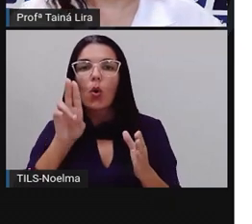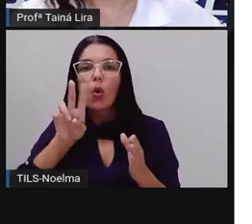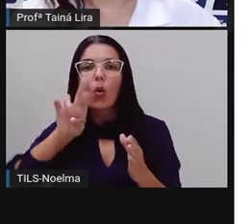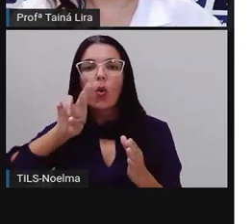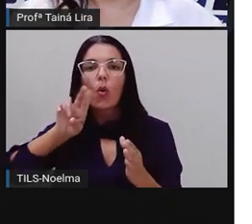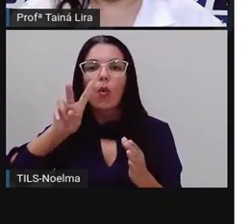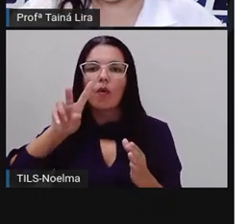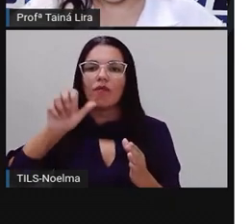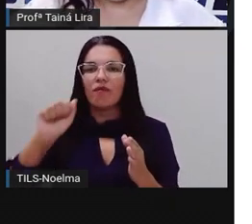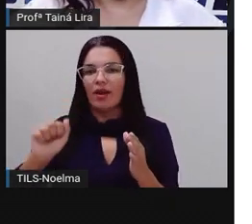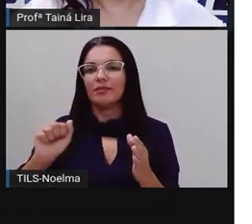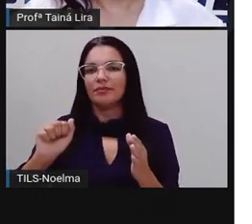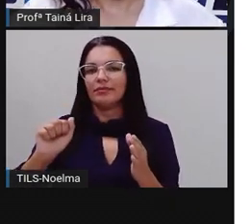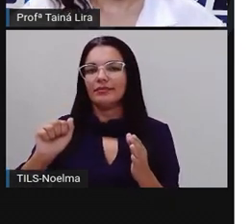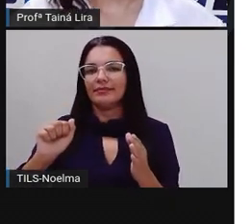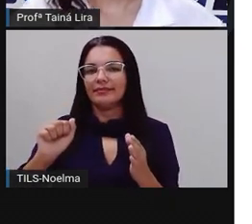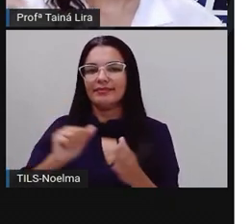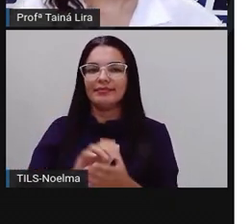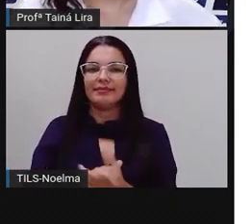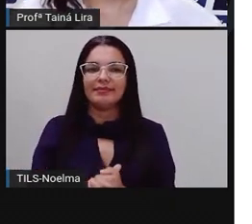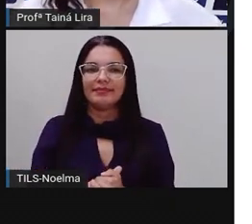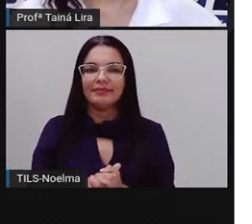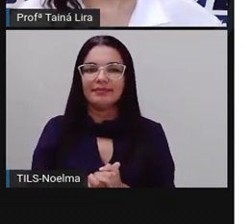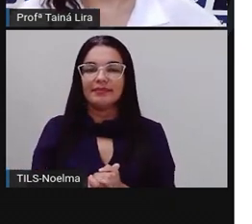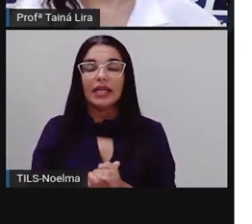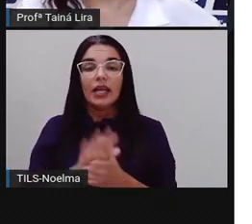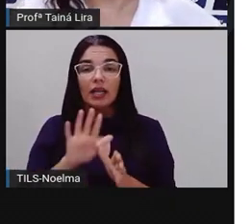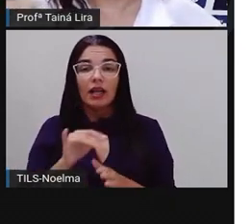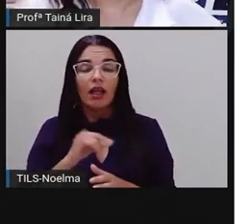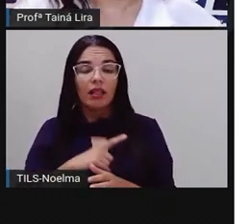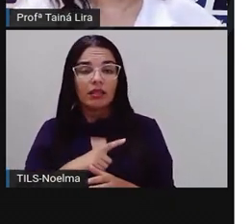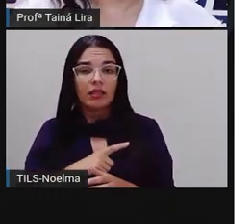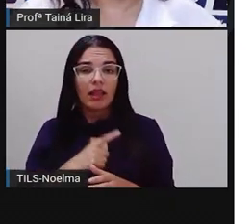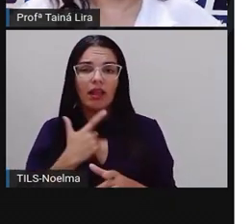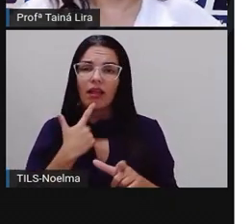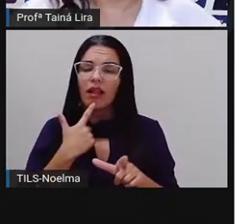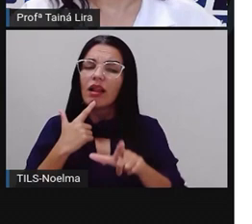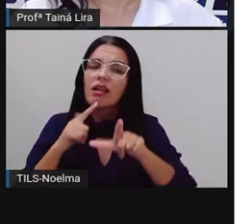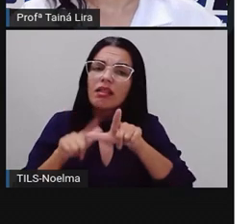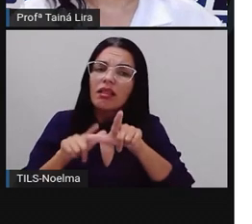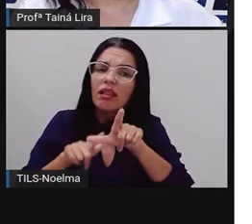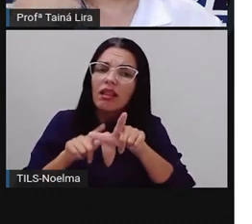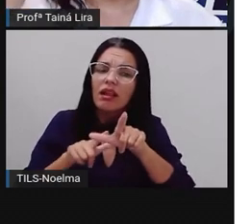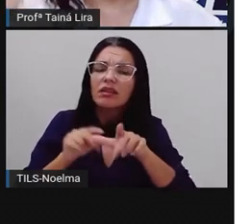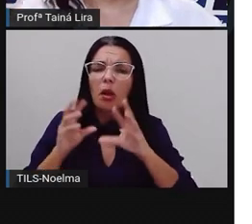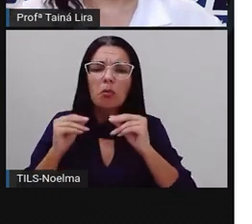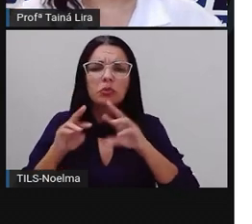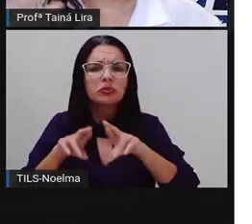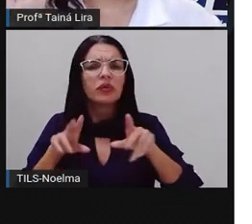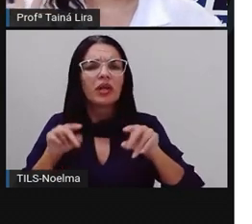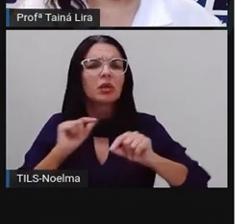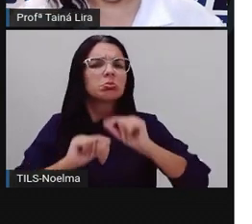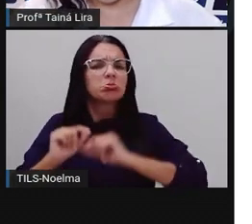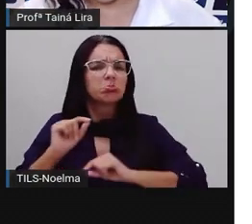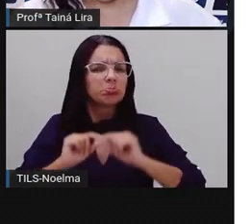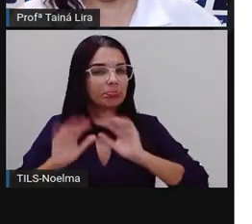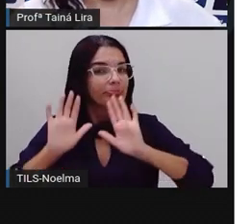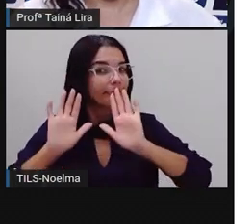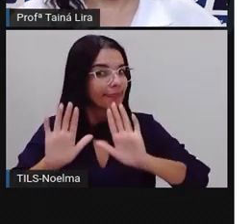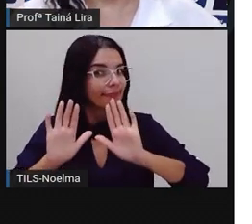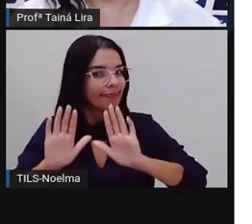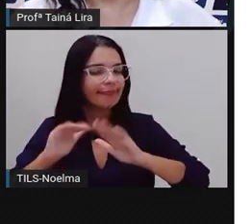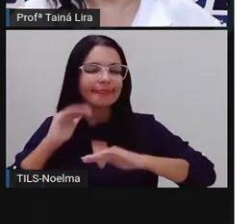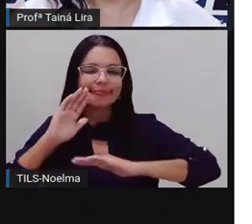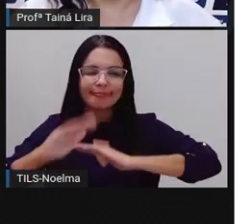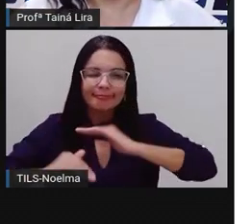diferenças, não é verdade? Agora tem letra Pró que tá muito diferente, mas nós vamos ver essas letrinhas aí